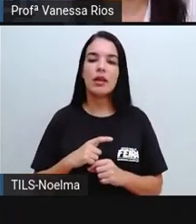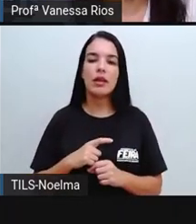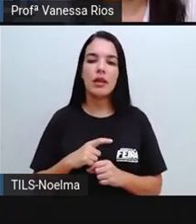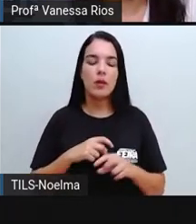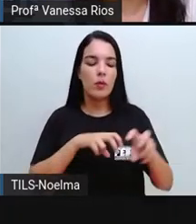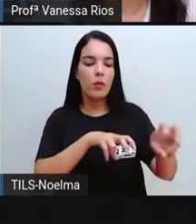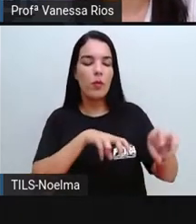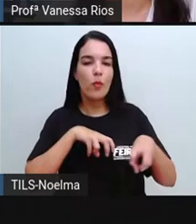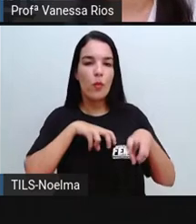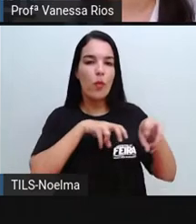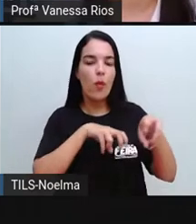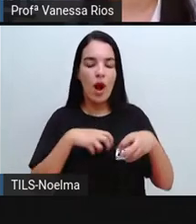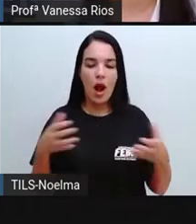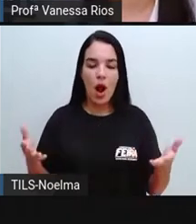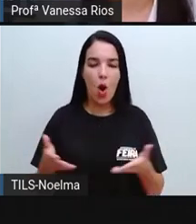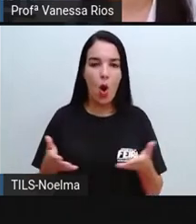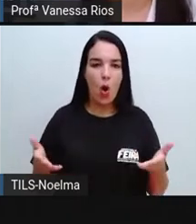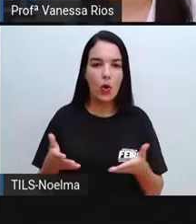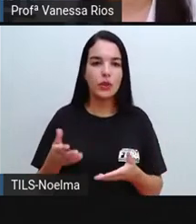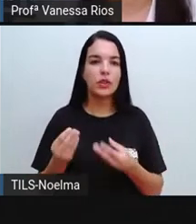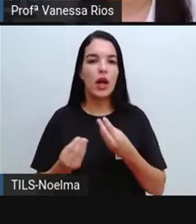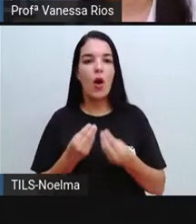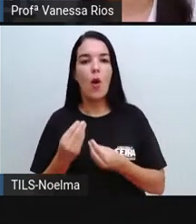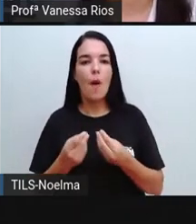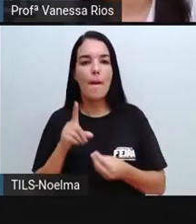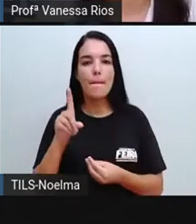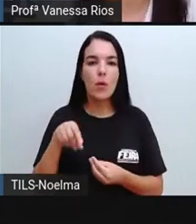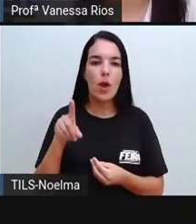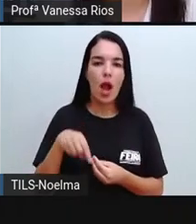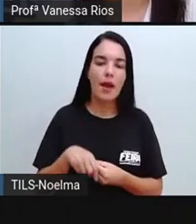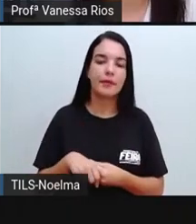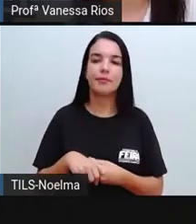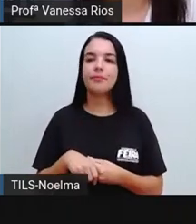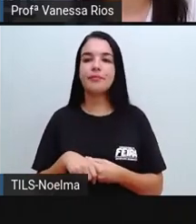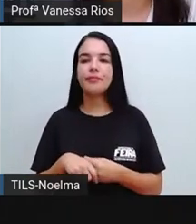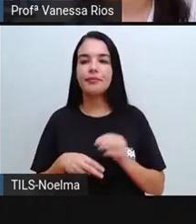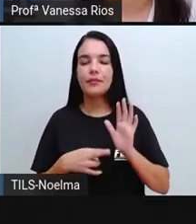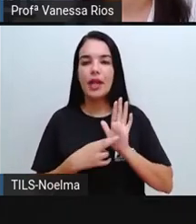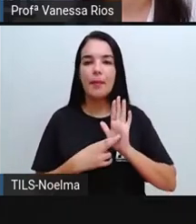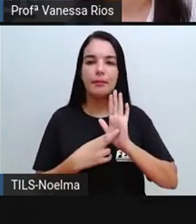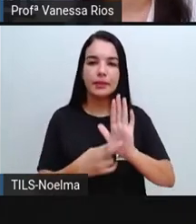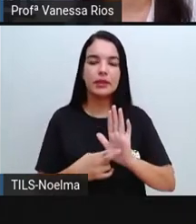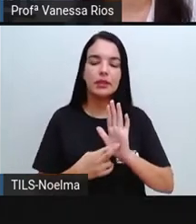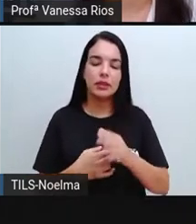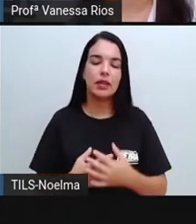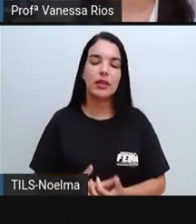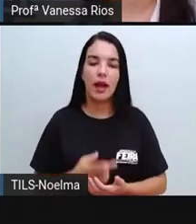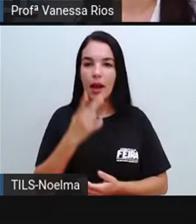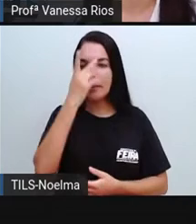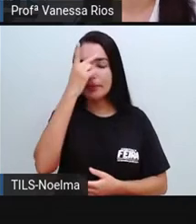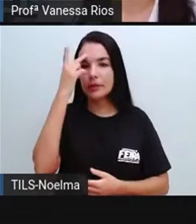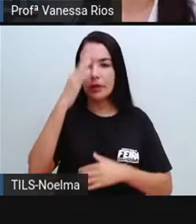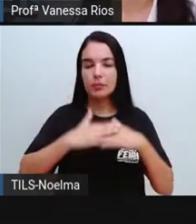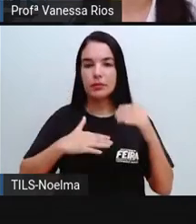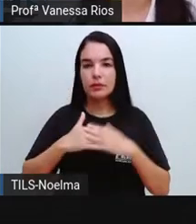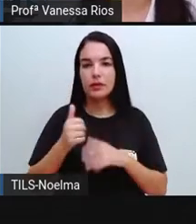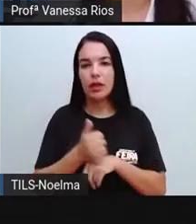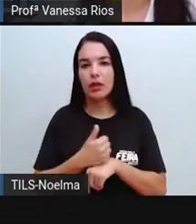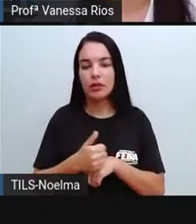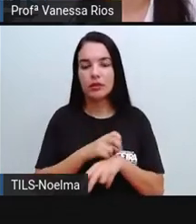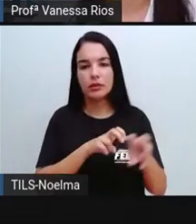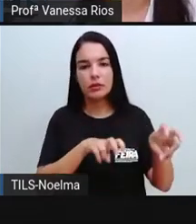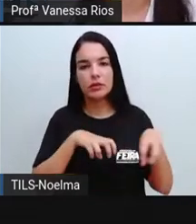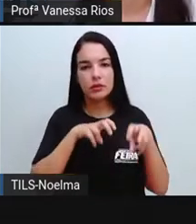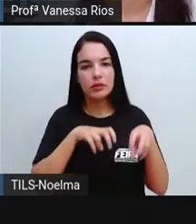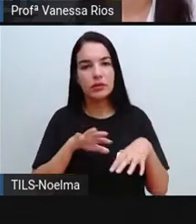agricultores hoje em dia, como é que essa figura, ela é representada hoje em dia, a PRO volta justamente ao